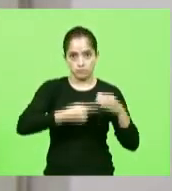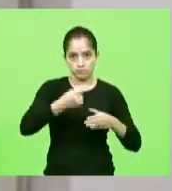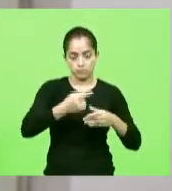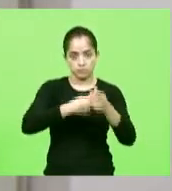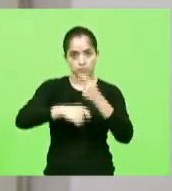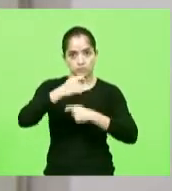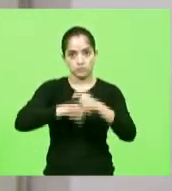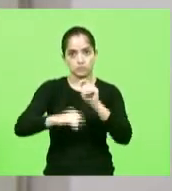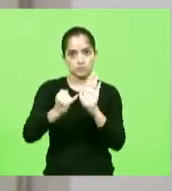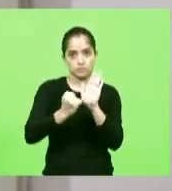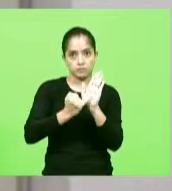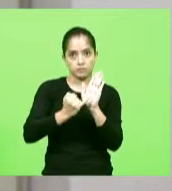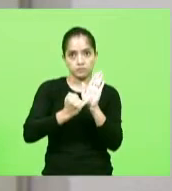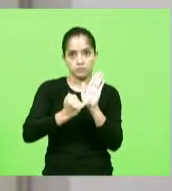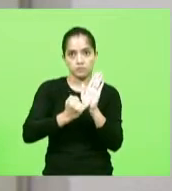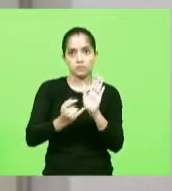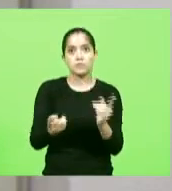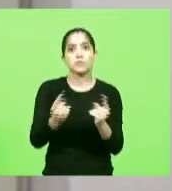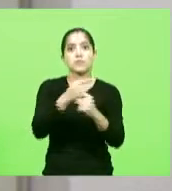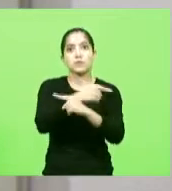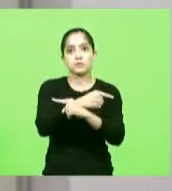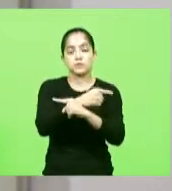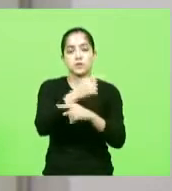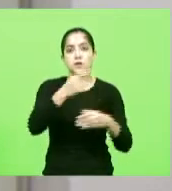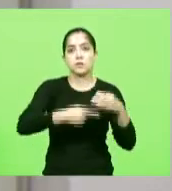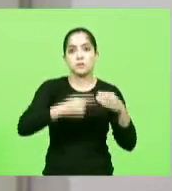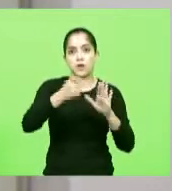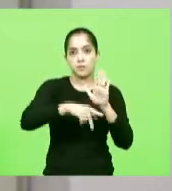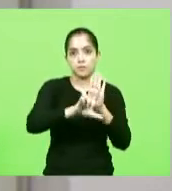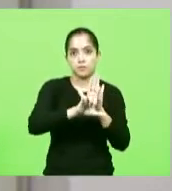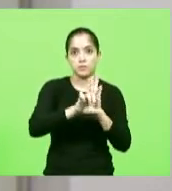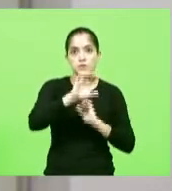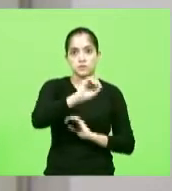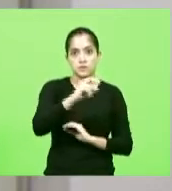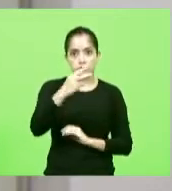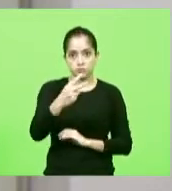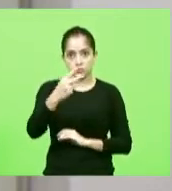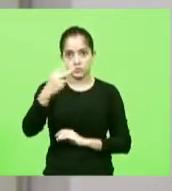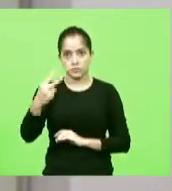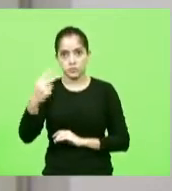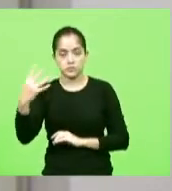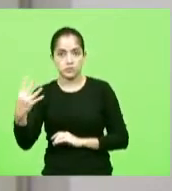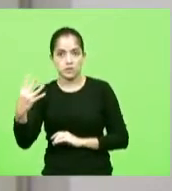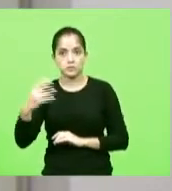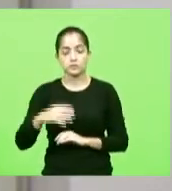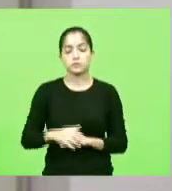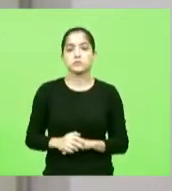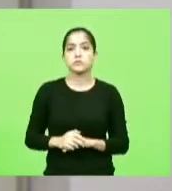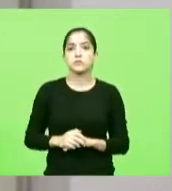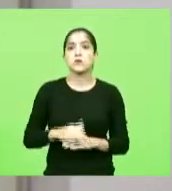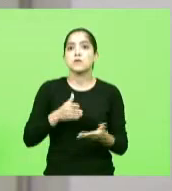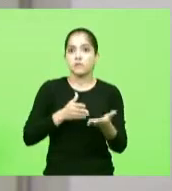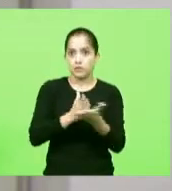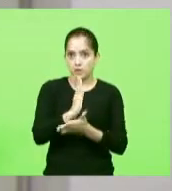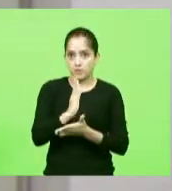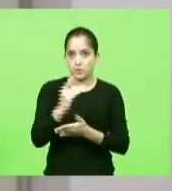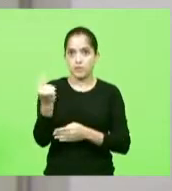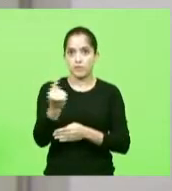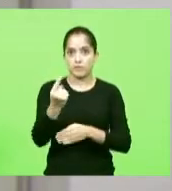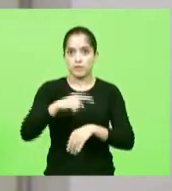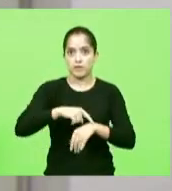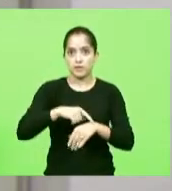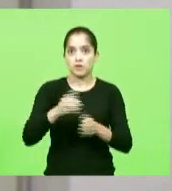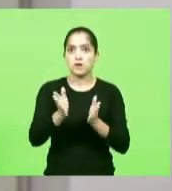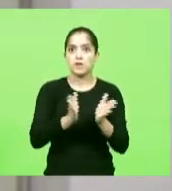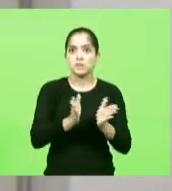Finanças e Tributação apresentou parecer contrário ao projeto de lei 0224, barra 2020. Foi aprovada em turno único a